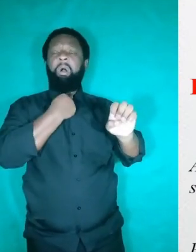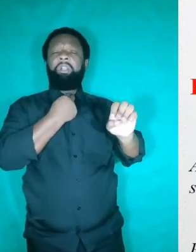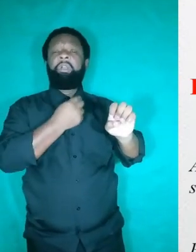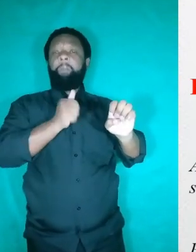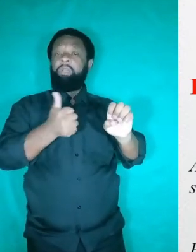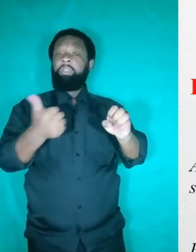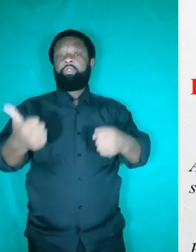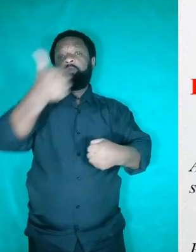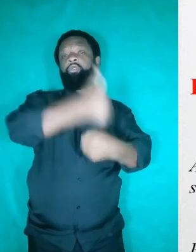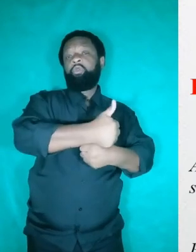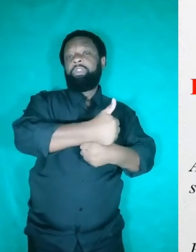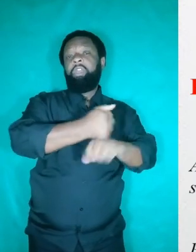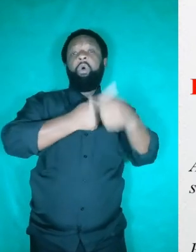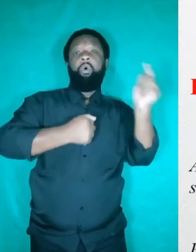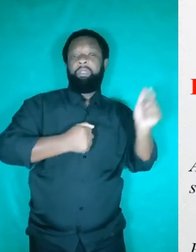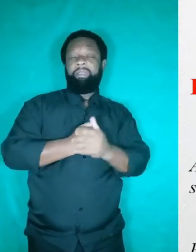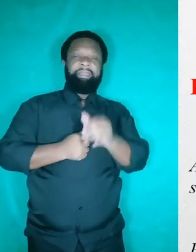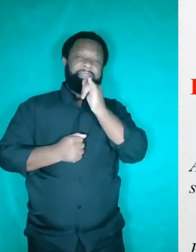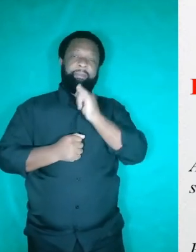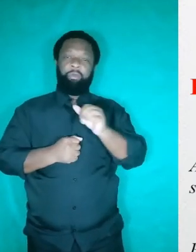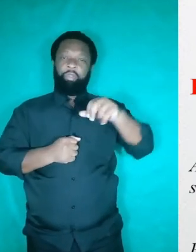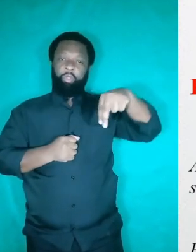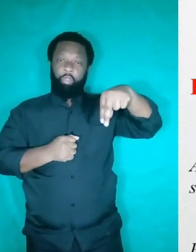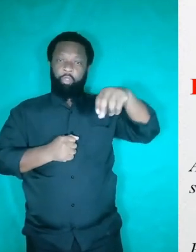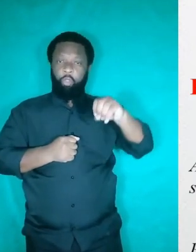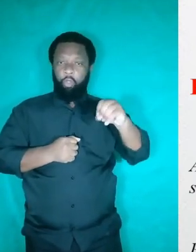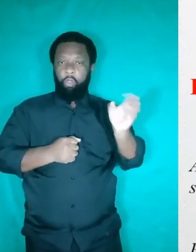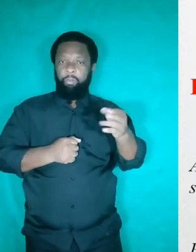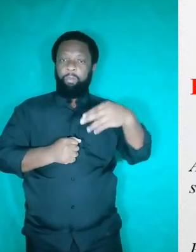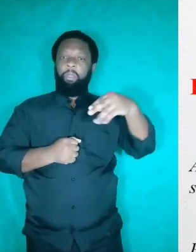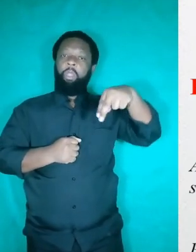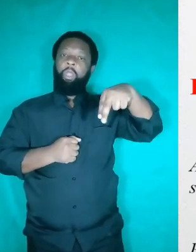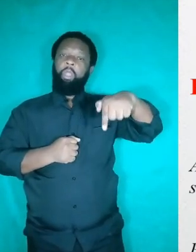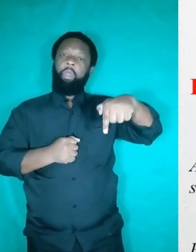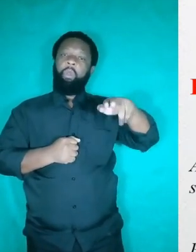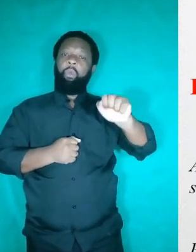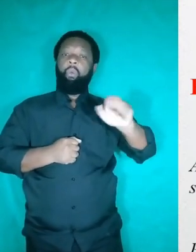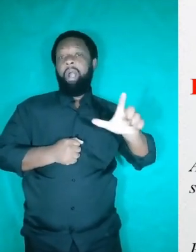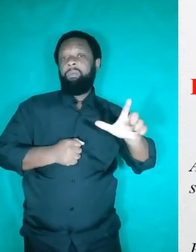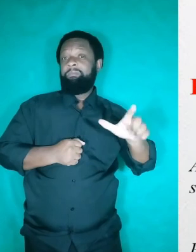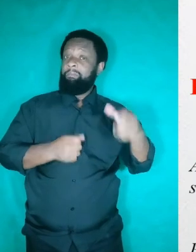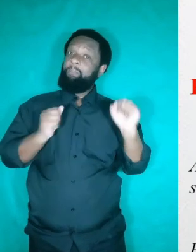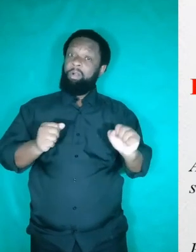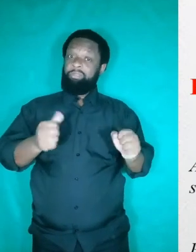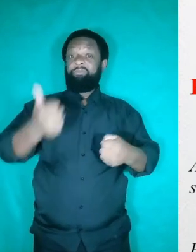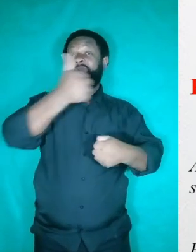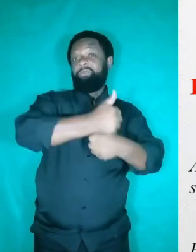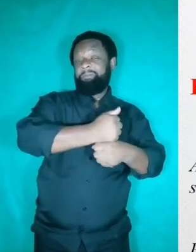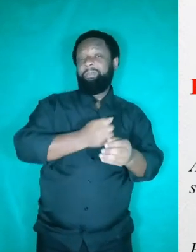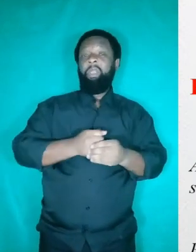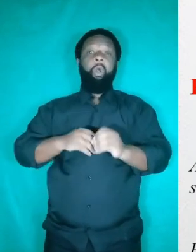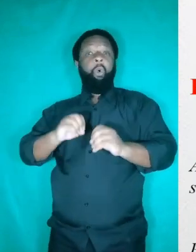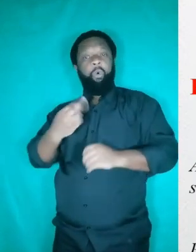por outro pronome relativo, como no qual. No qual é mais valorizado o ter do que o ser, ou ainda em que.